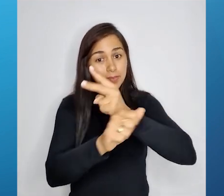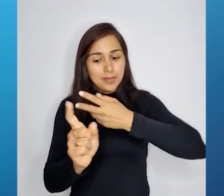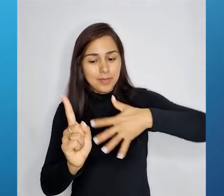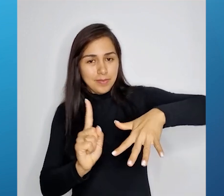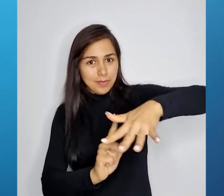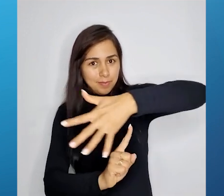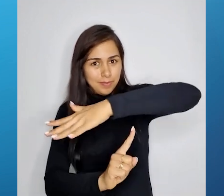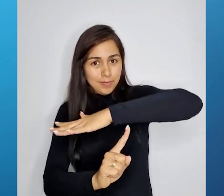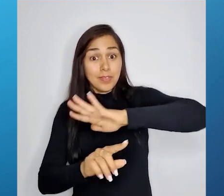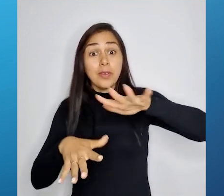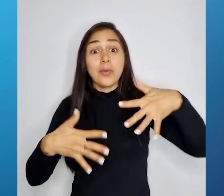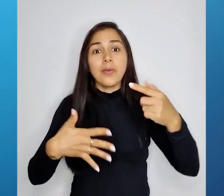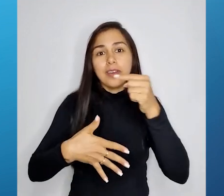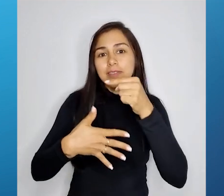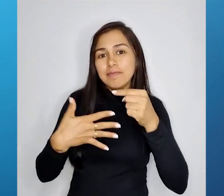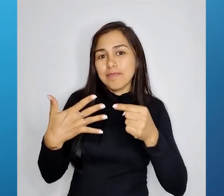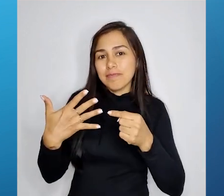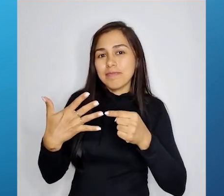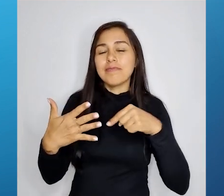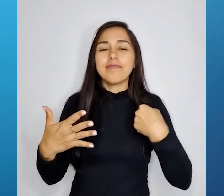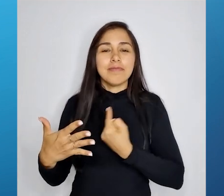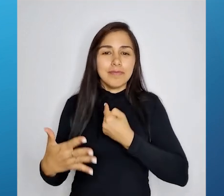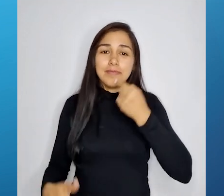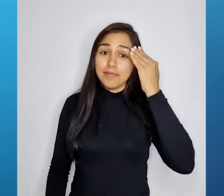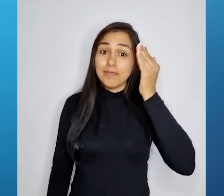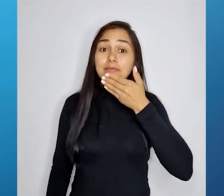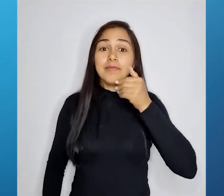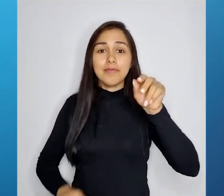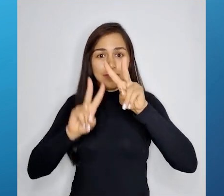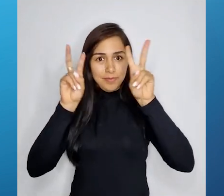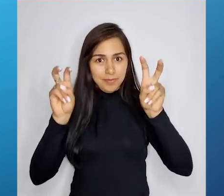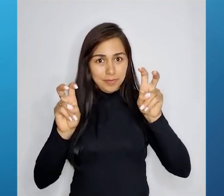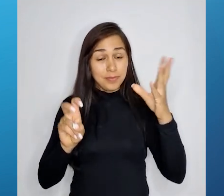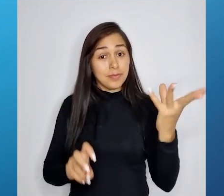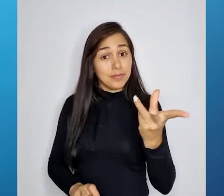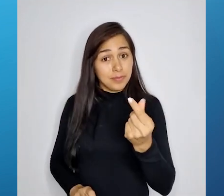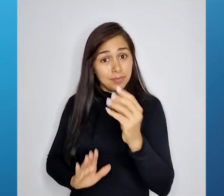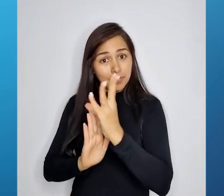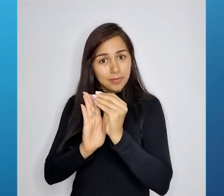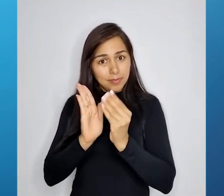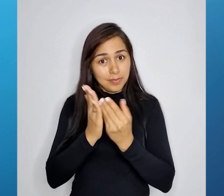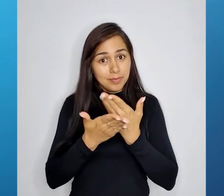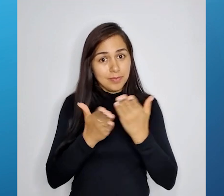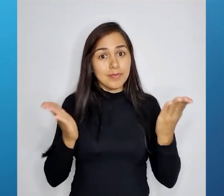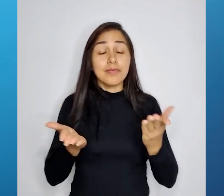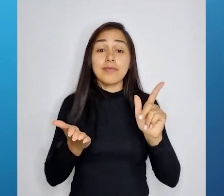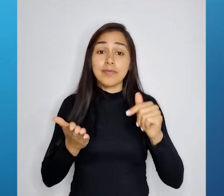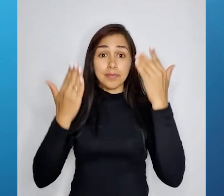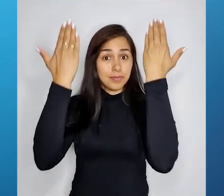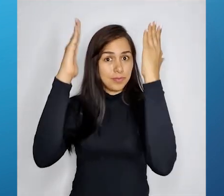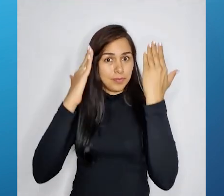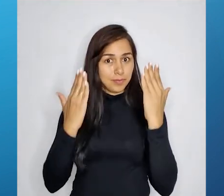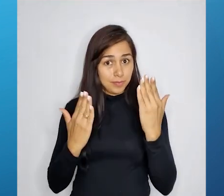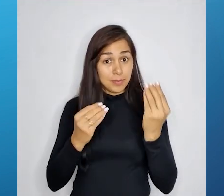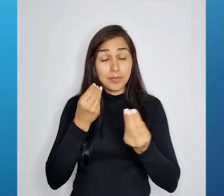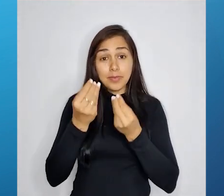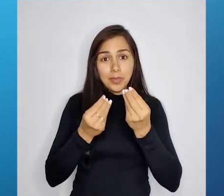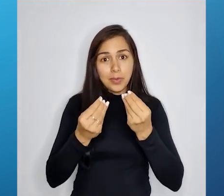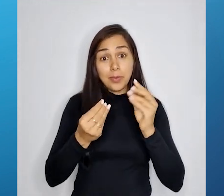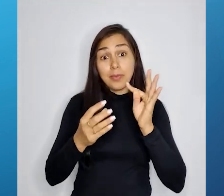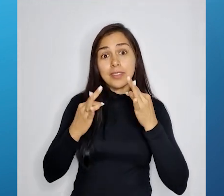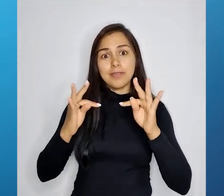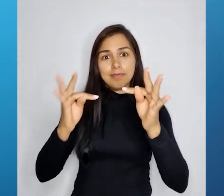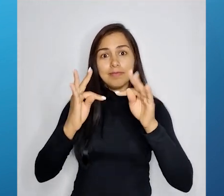indicadores. Vamos entender melhor esse tema? Habilidades da aula, analisar historicamente o uso de